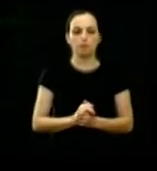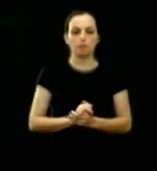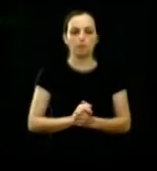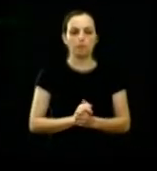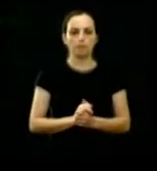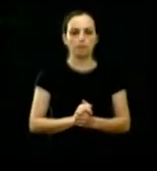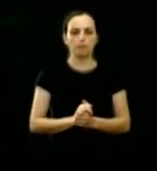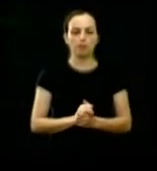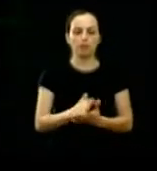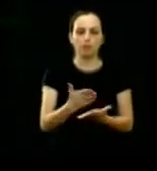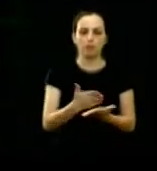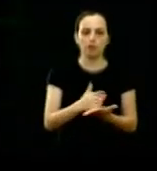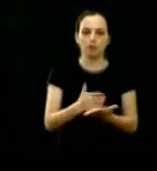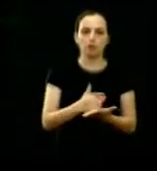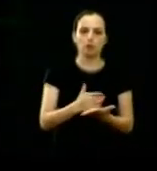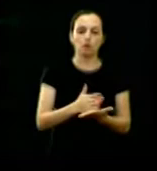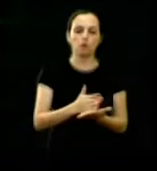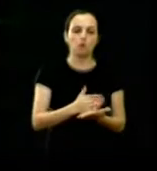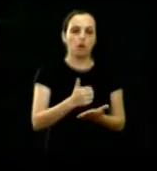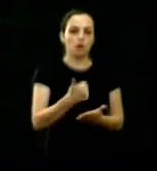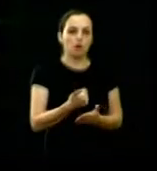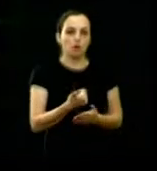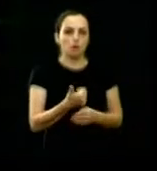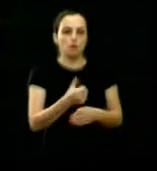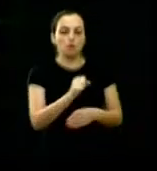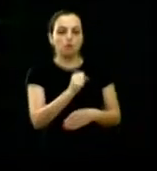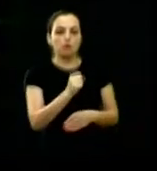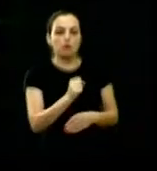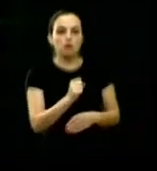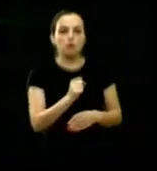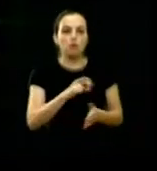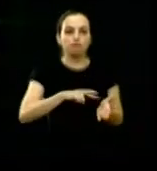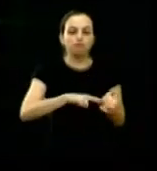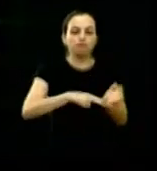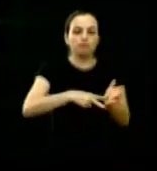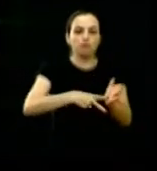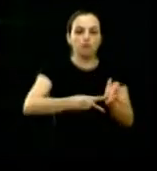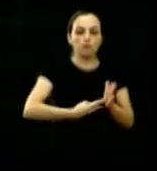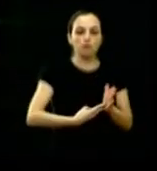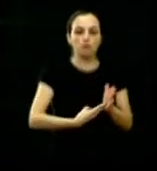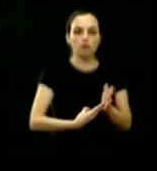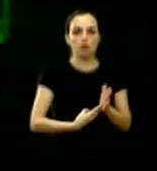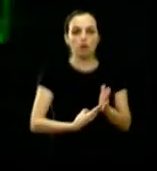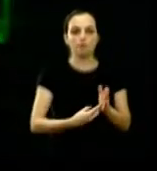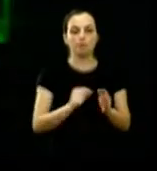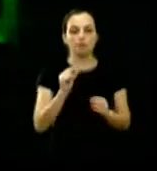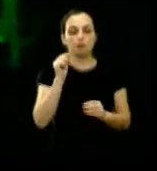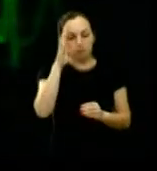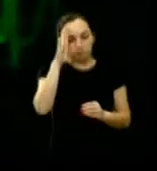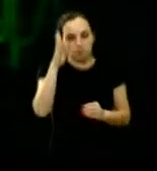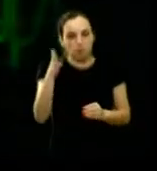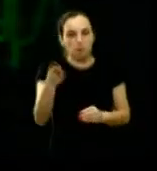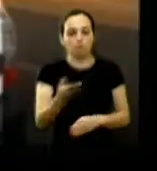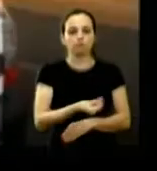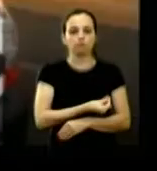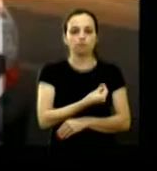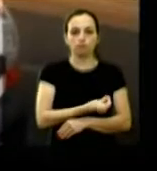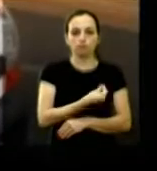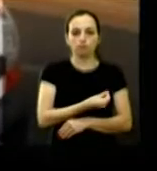às vezes um segundo pode significar muito principalmente quando se trata de vida